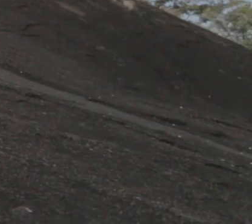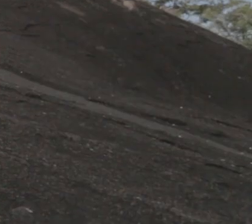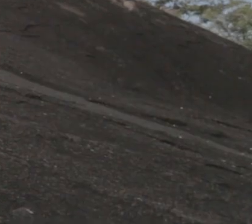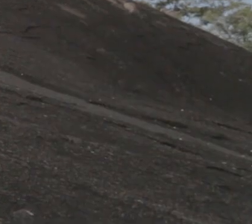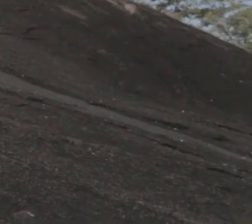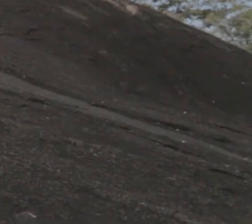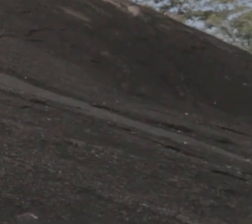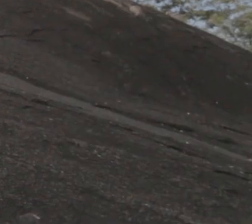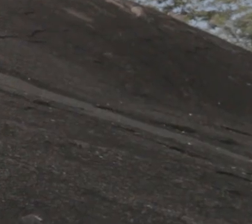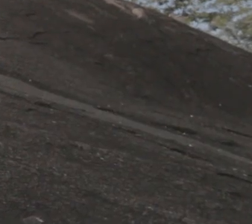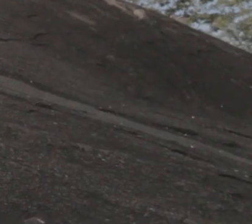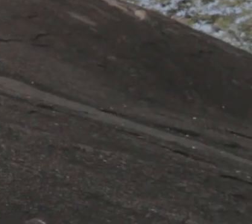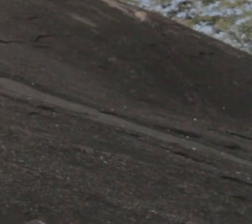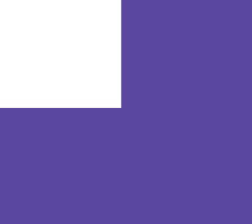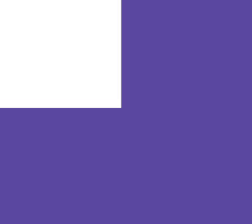próxima!